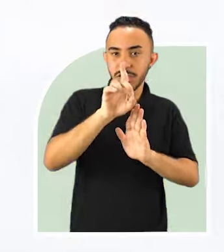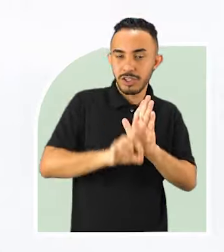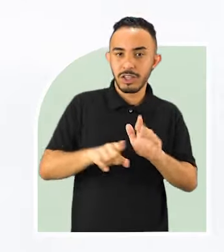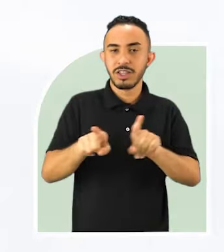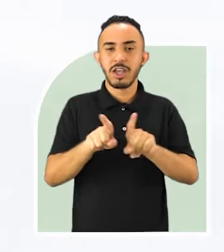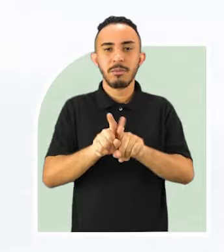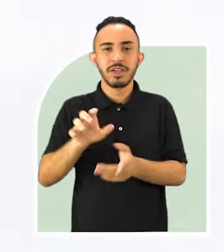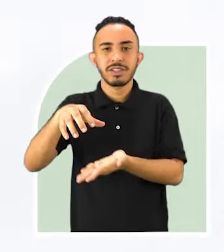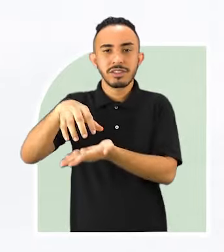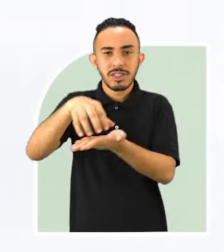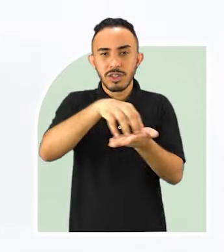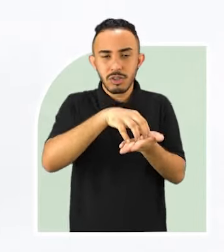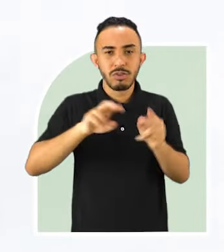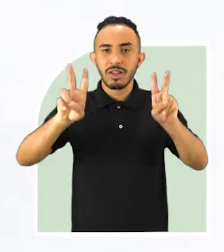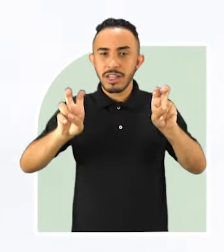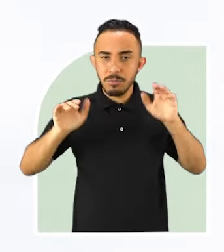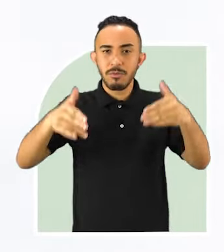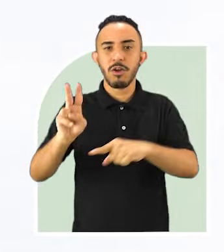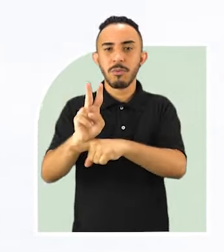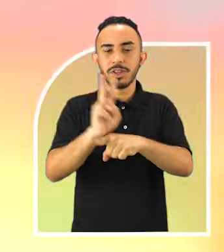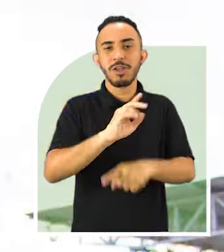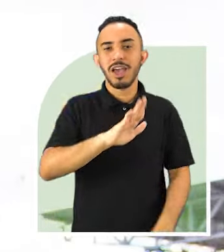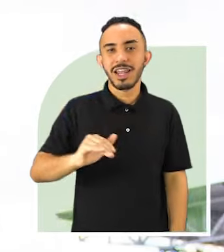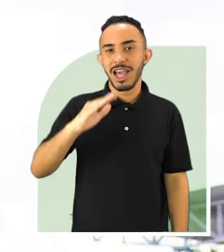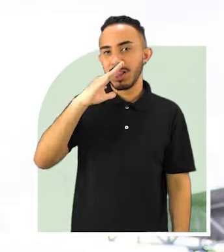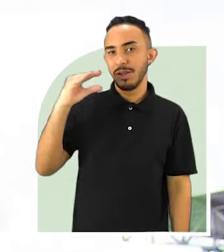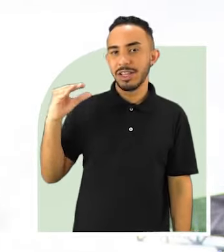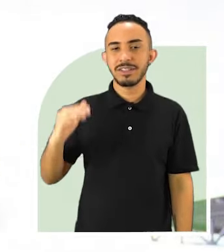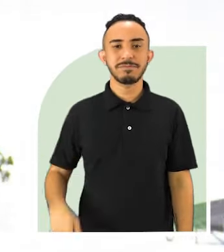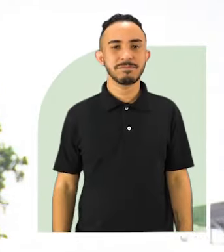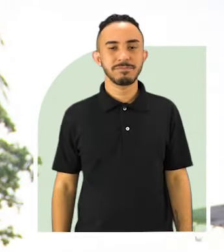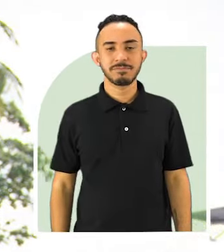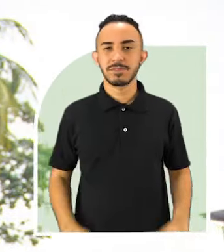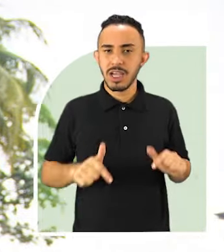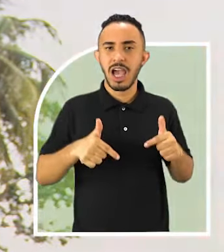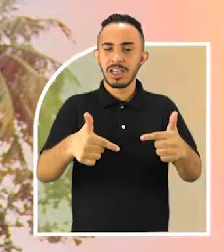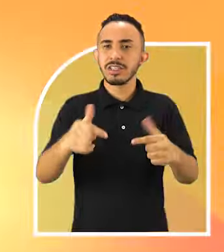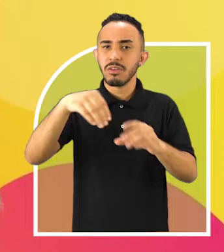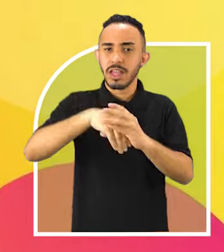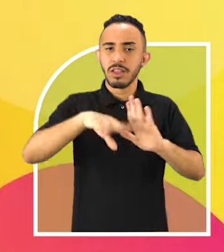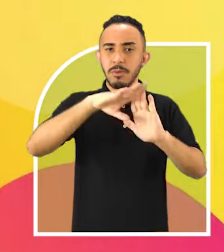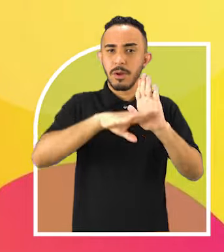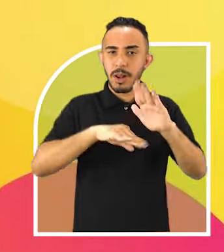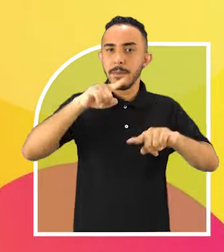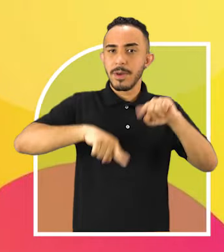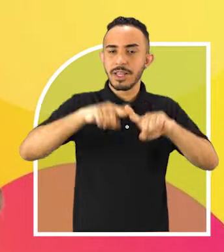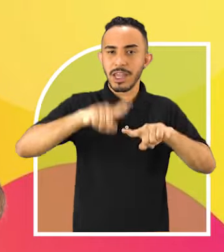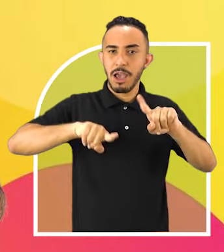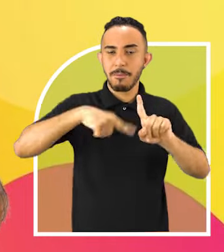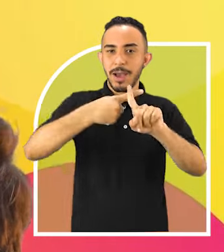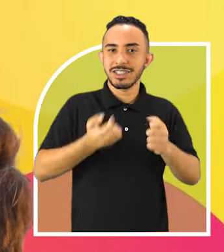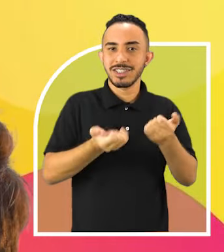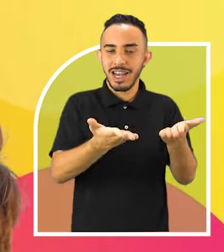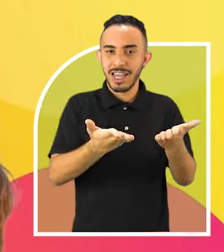conselhos de direitos e demais órgãos voltados à proteção de crianças e adolescentes. A iniciativa é uma das ações do programa Equipa